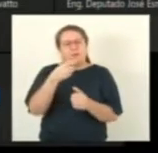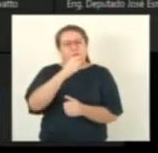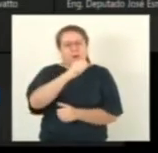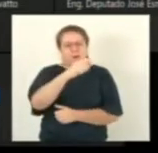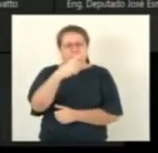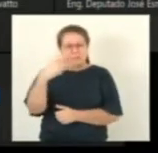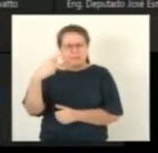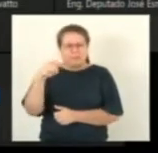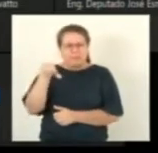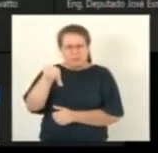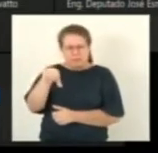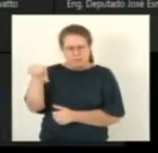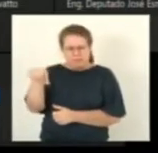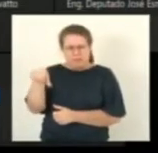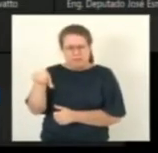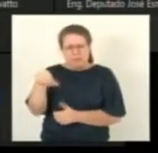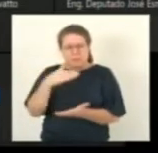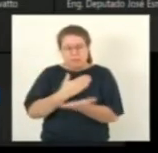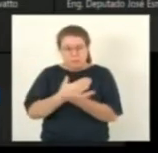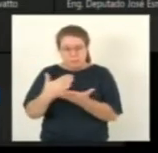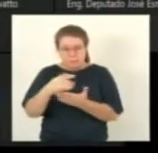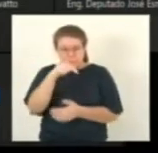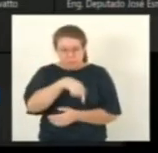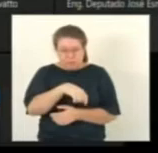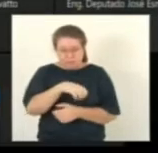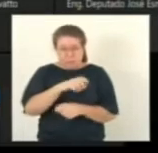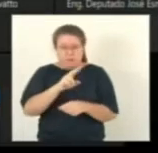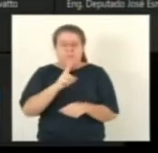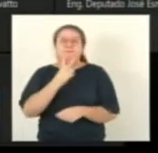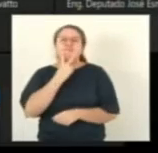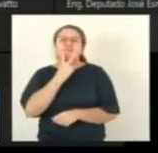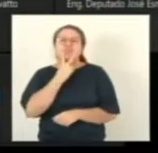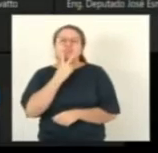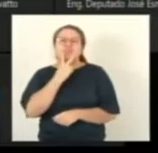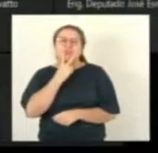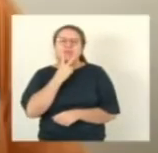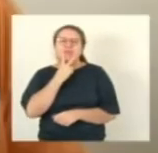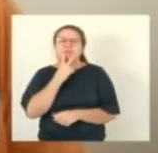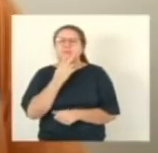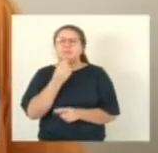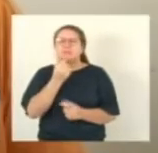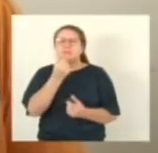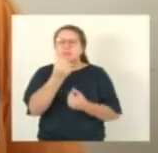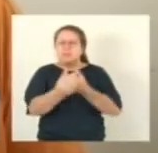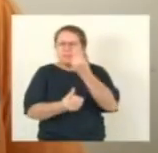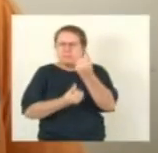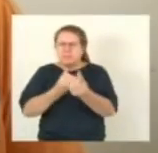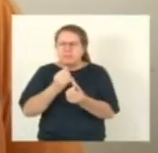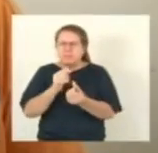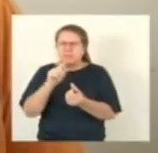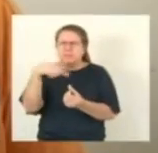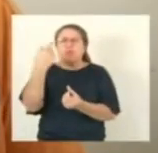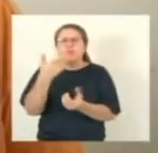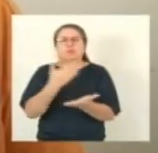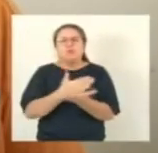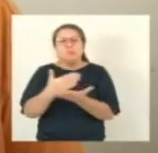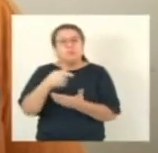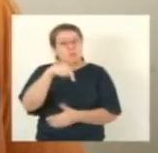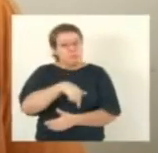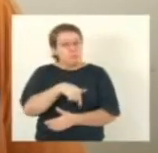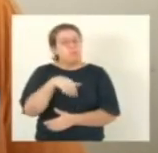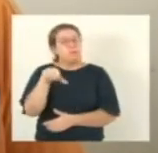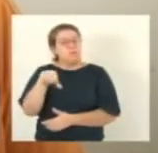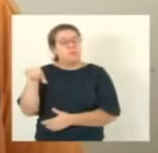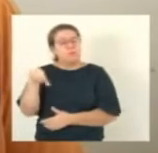Vitória no segundo semestre desse ano ou seja está quase chegando para a gente cobrar essa conta desse compromisso que foi